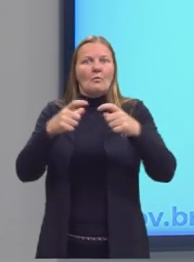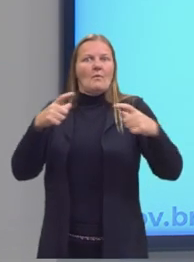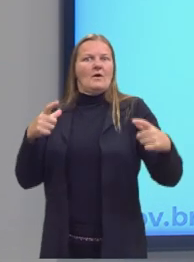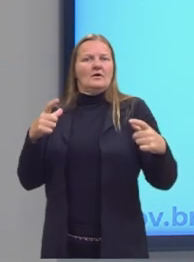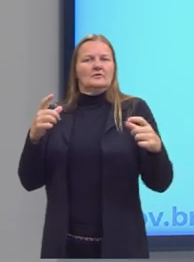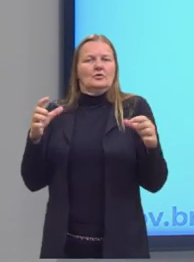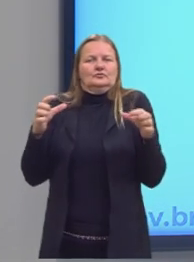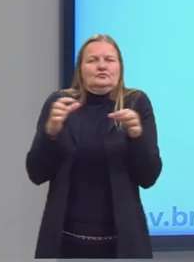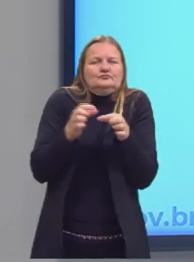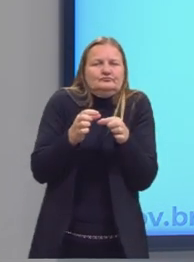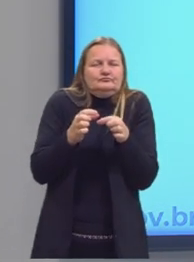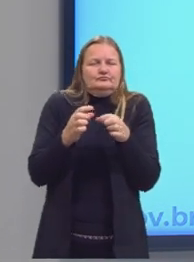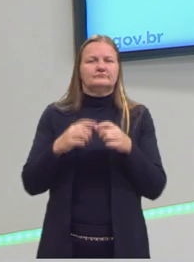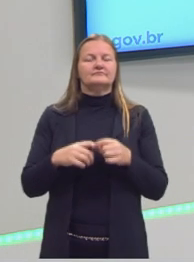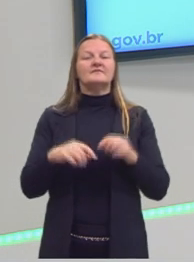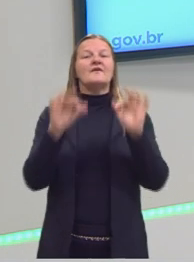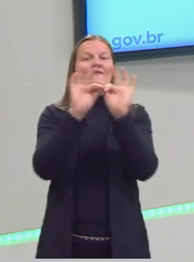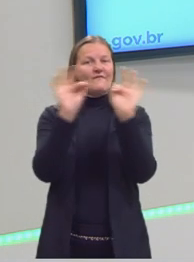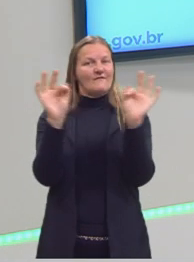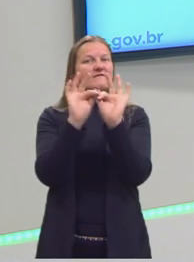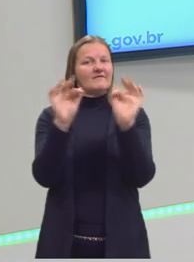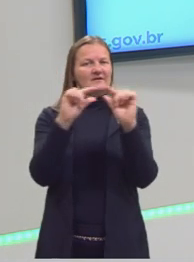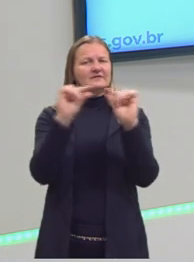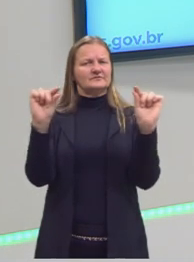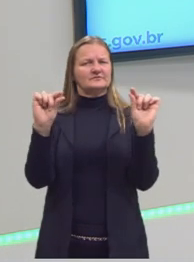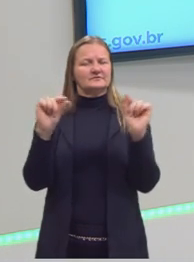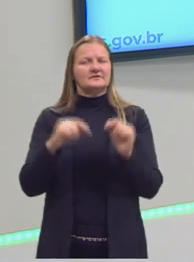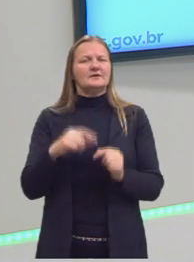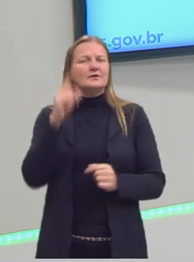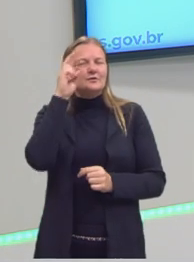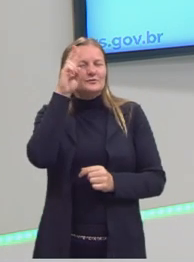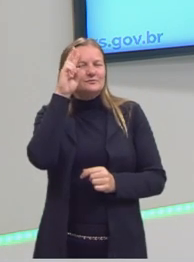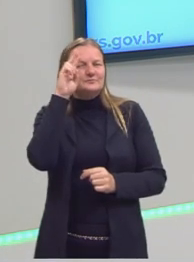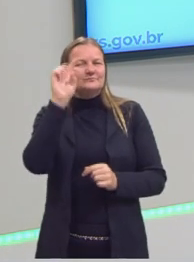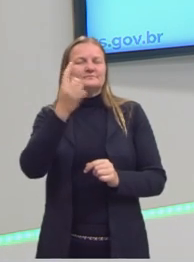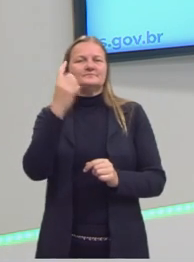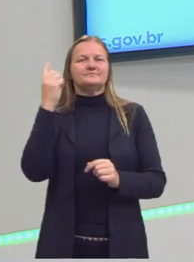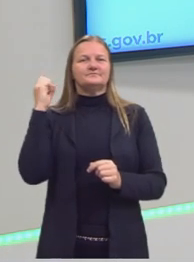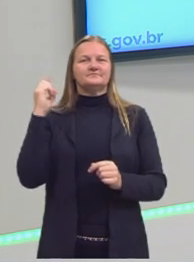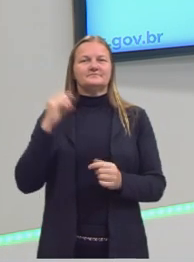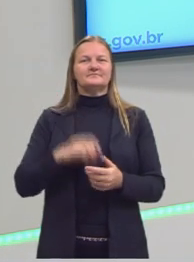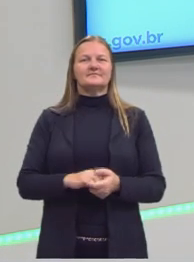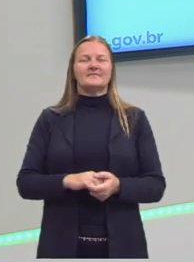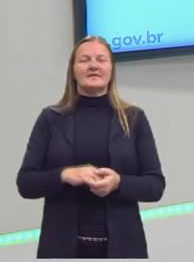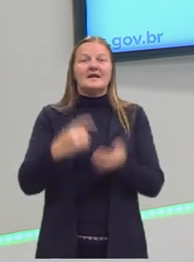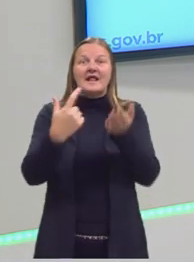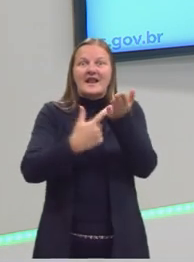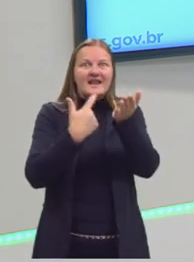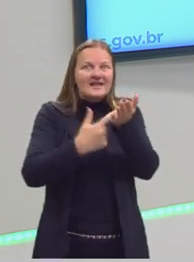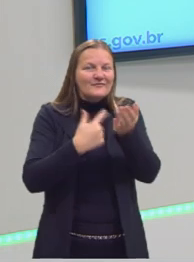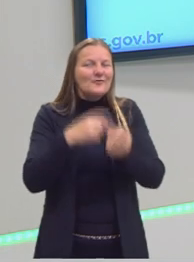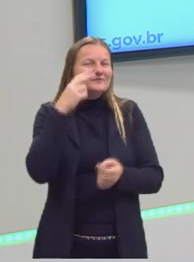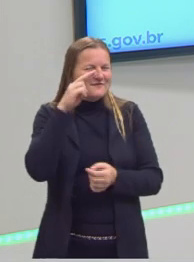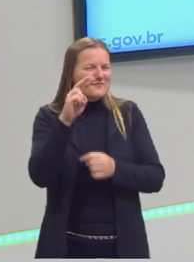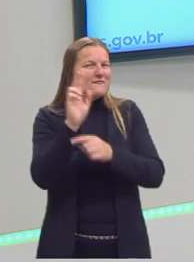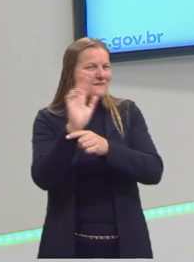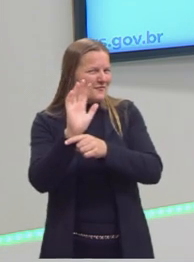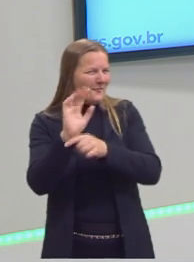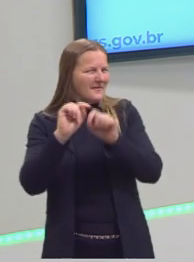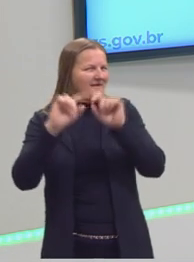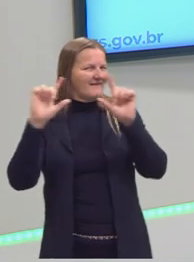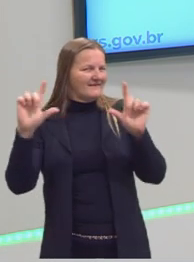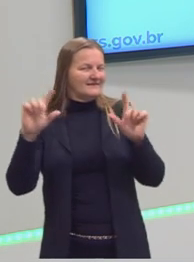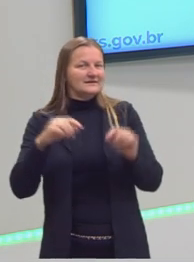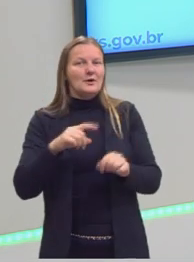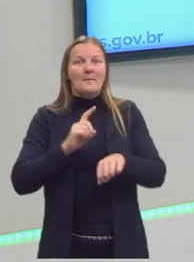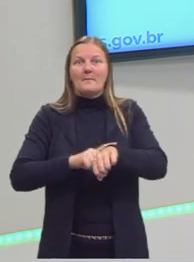Então, aí tem essa frase, para a gente relembrar, quem já leu o livro, assistiu o filme, vai reconhecer e vai ter